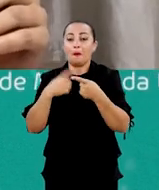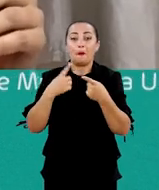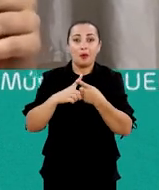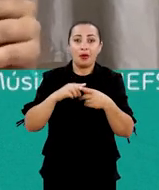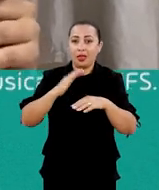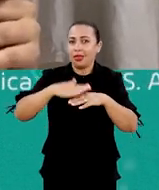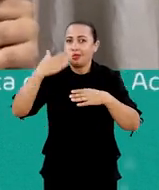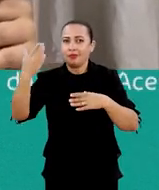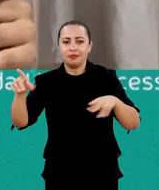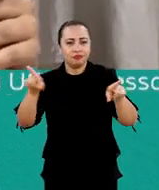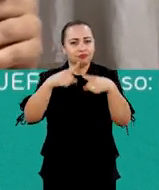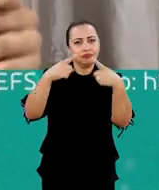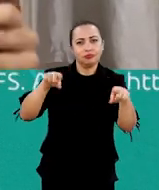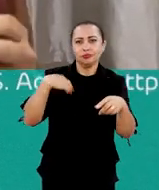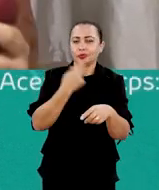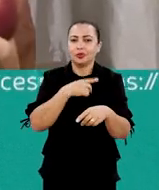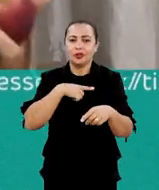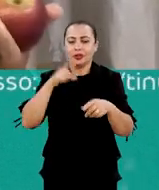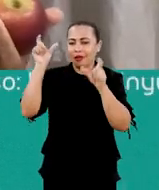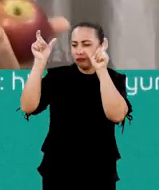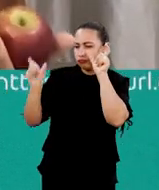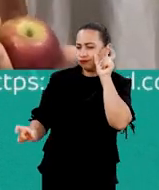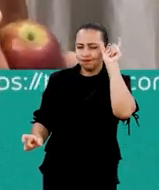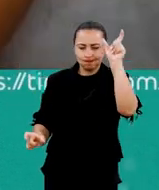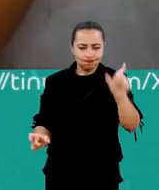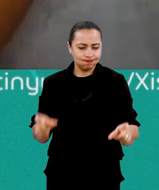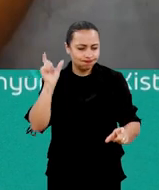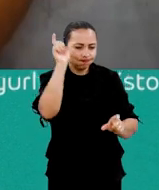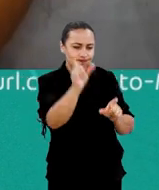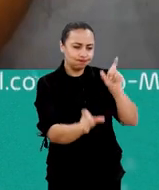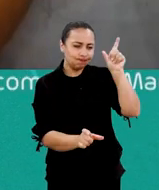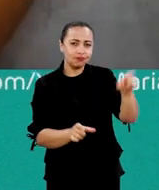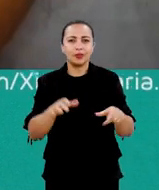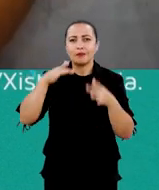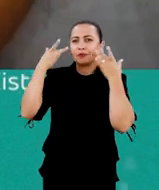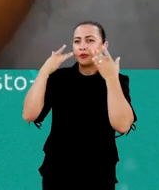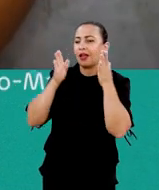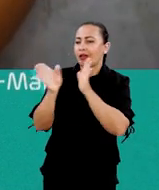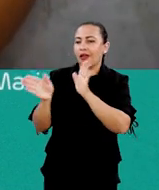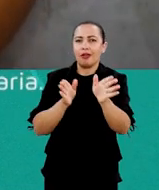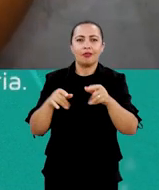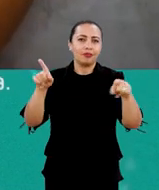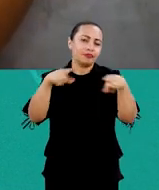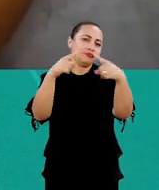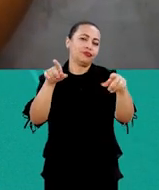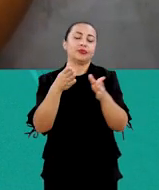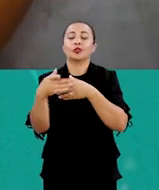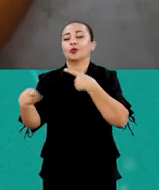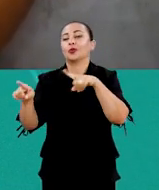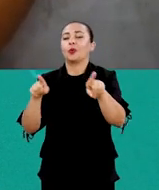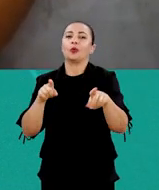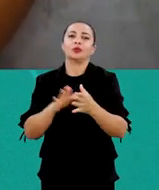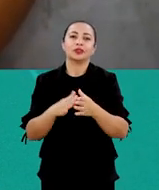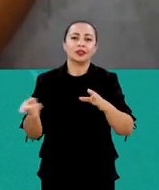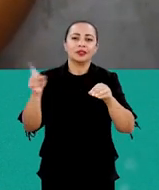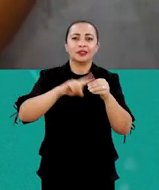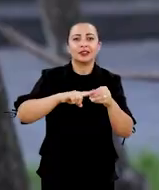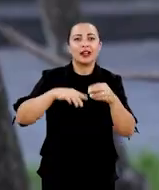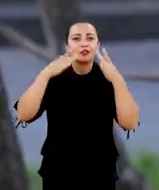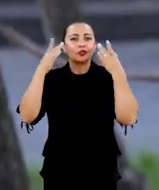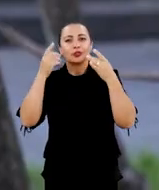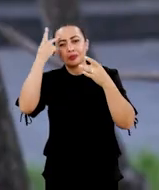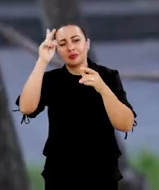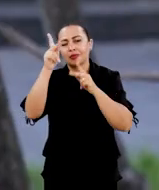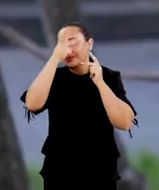também porque além das canções a gente tem essa coisa performática teatral no meio entre uma canção e outra então a gente traz esse